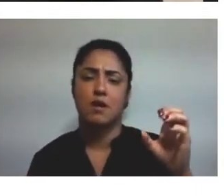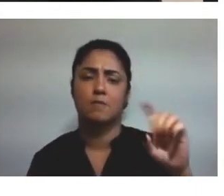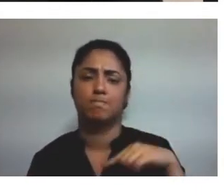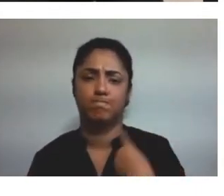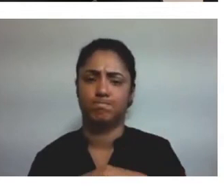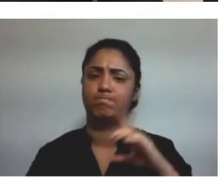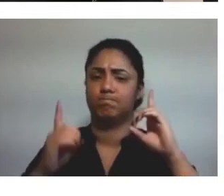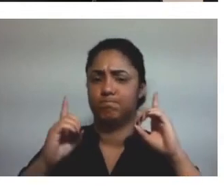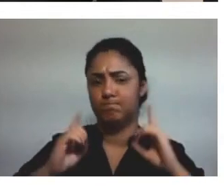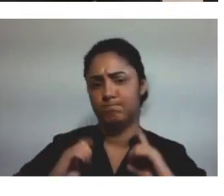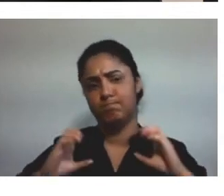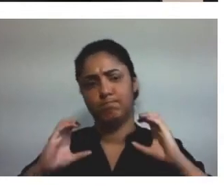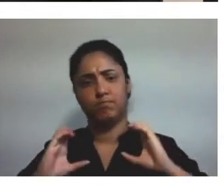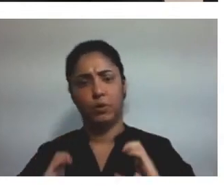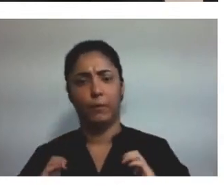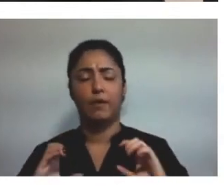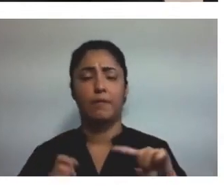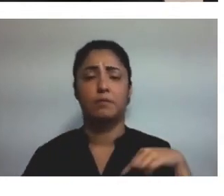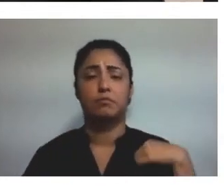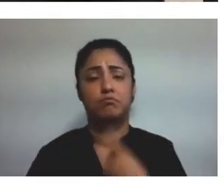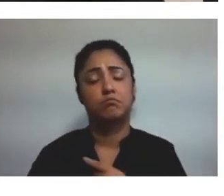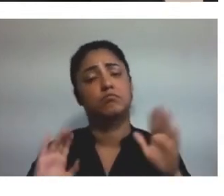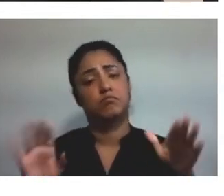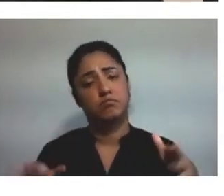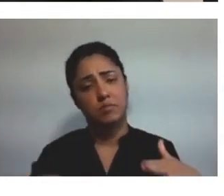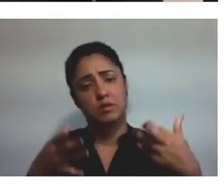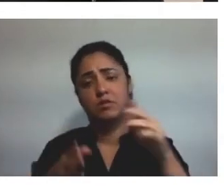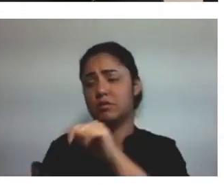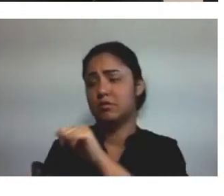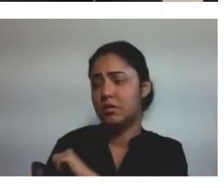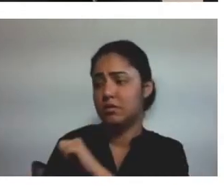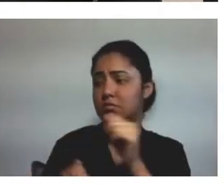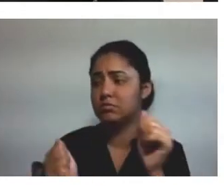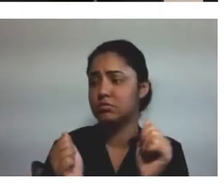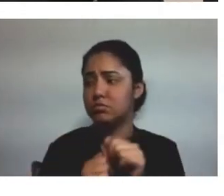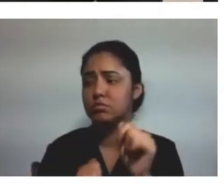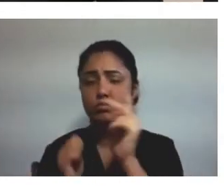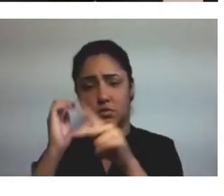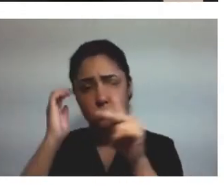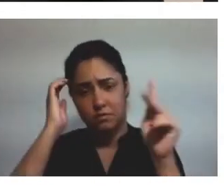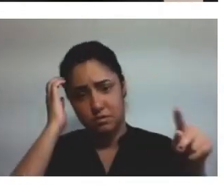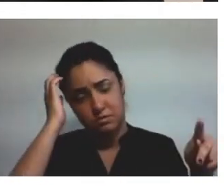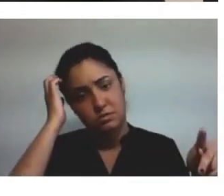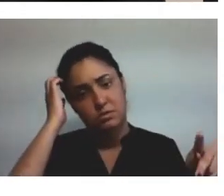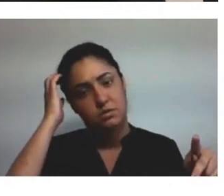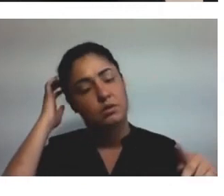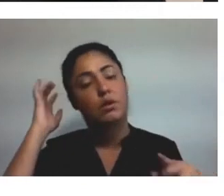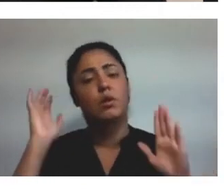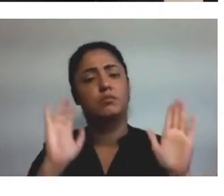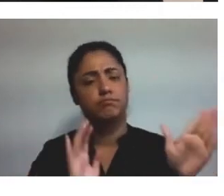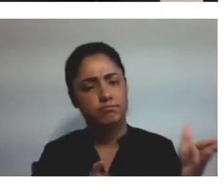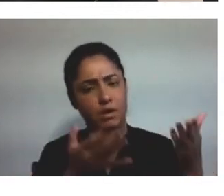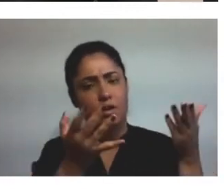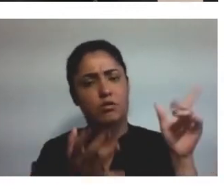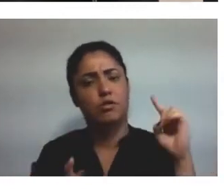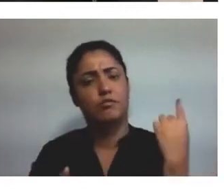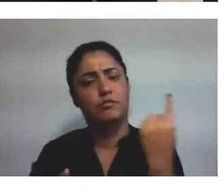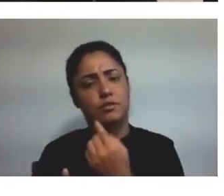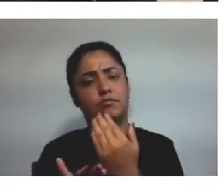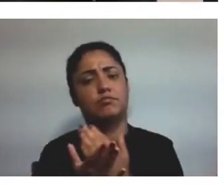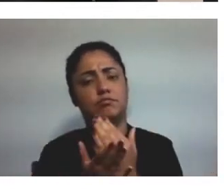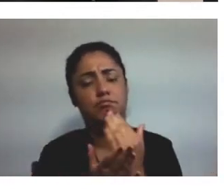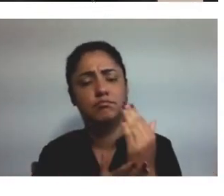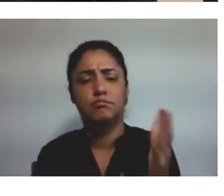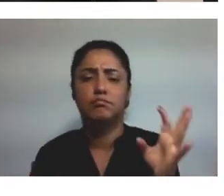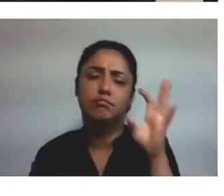Por conta disso, promoveu a grande repercussão entre os alunos e docentes que elogiaram, né? A nossa iniciativa e passaram a enxergar o setor com